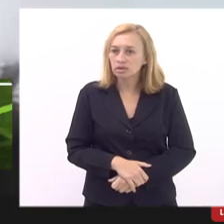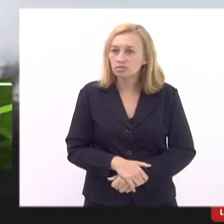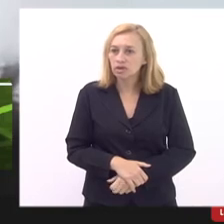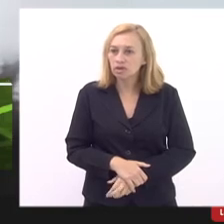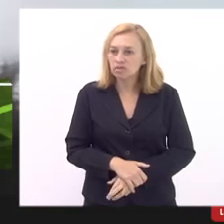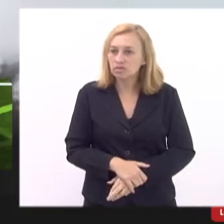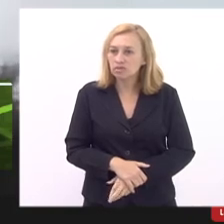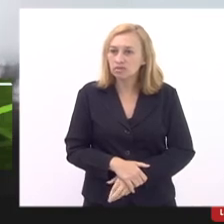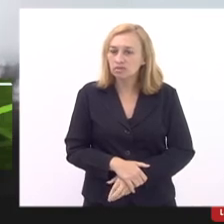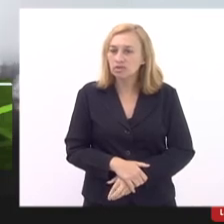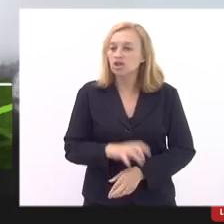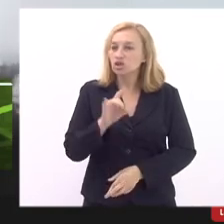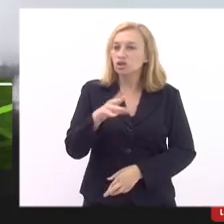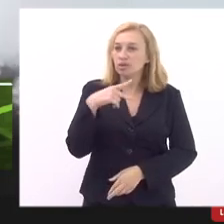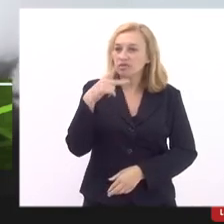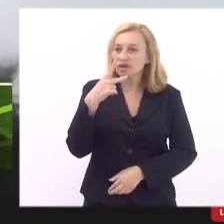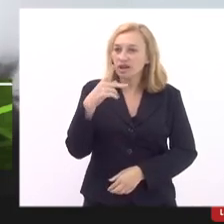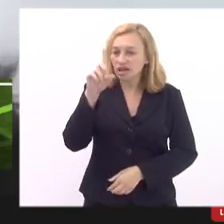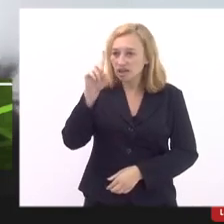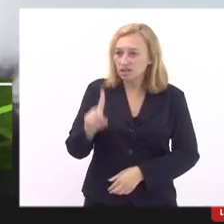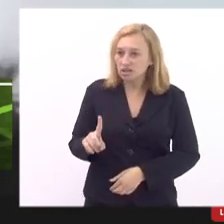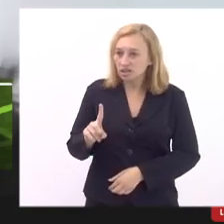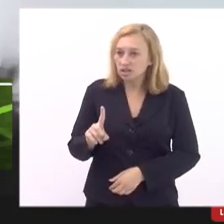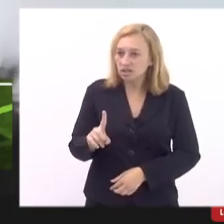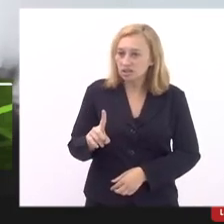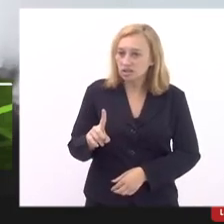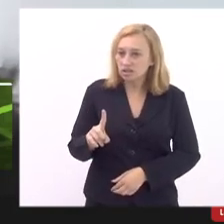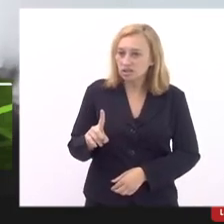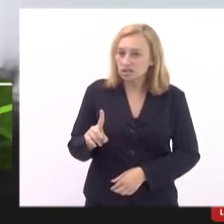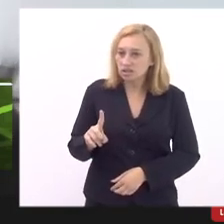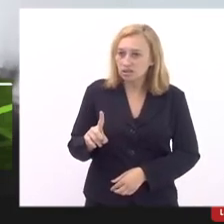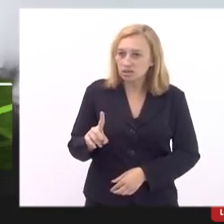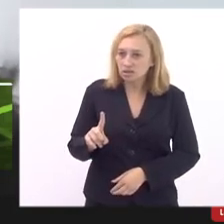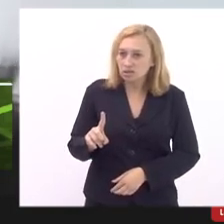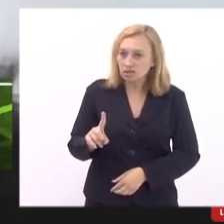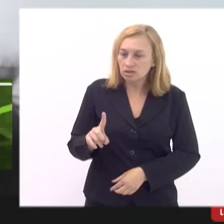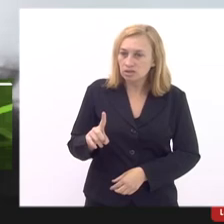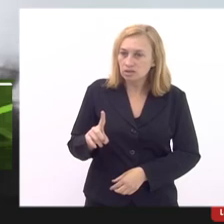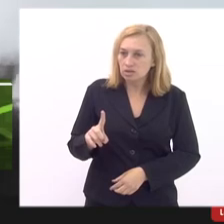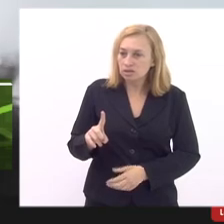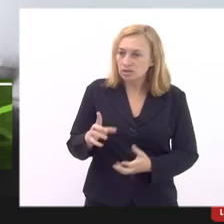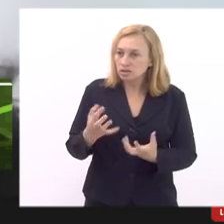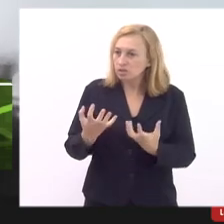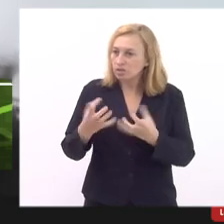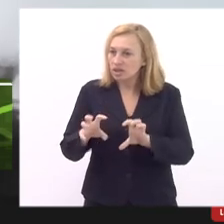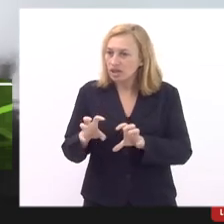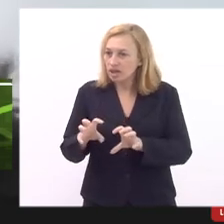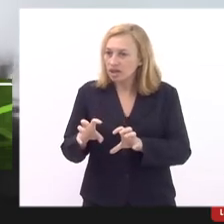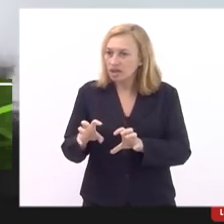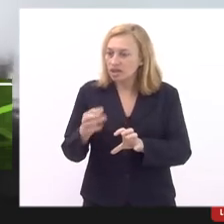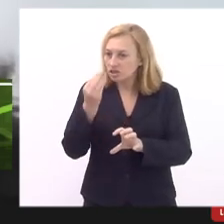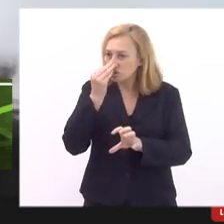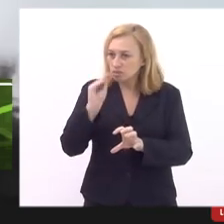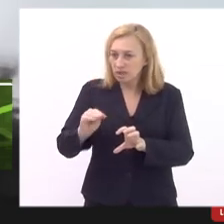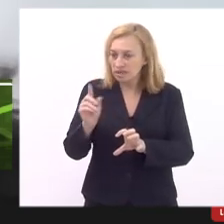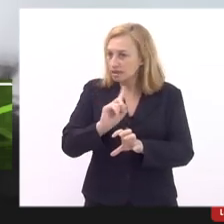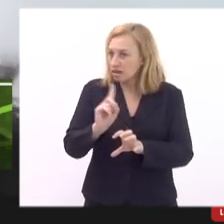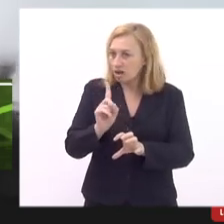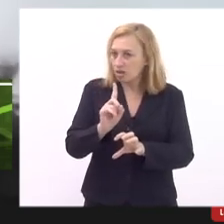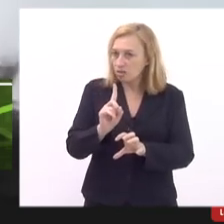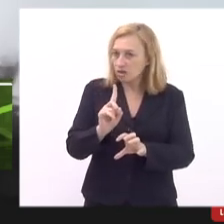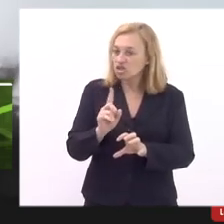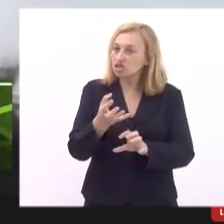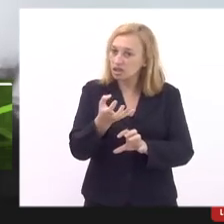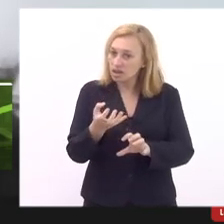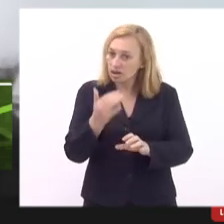é só para dizer que o diretor não quer flexibilizar não tá eles o cardápio não a gente quer dinheiro para executar o cardápio que a nutricionista faz